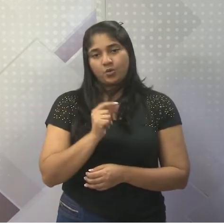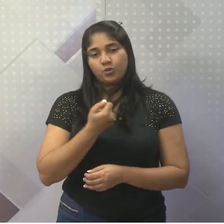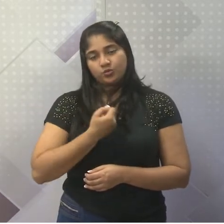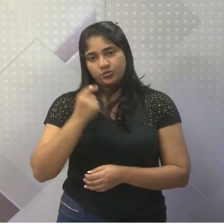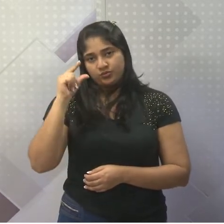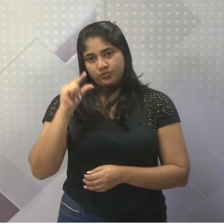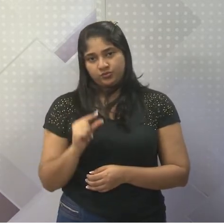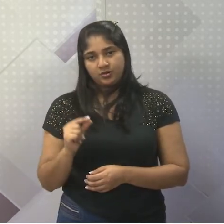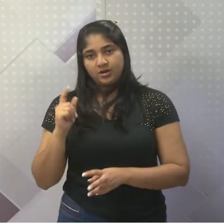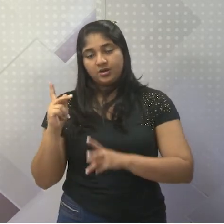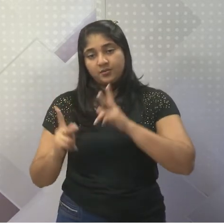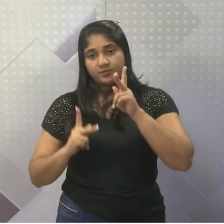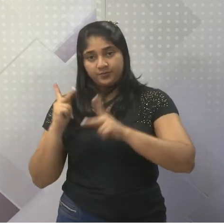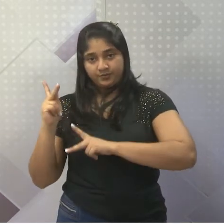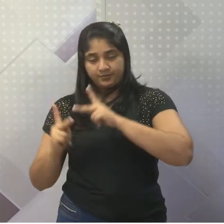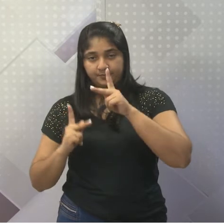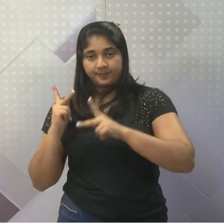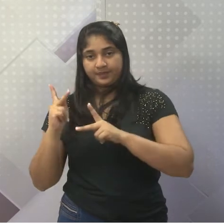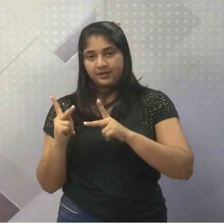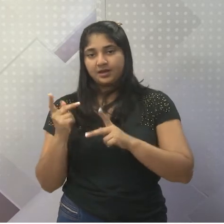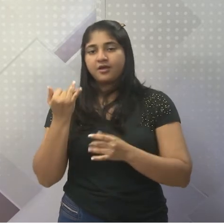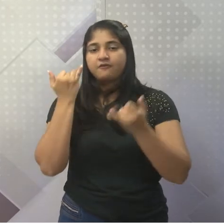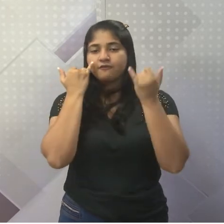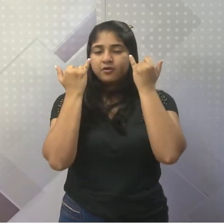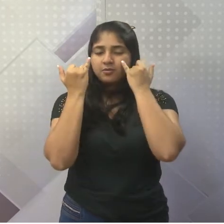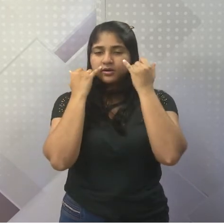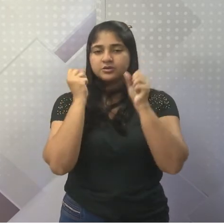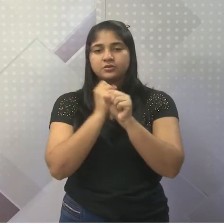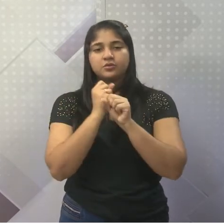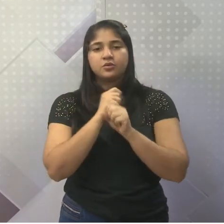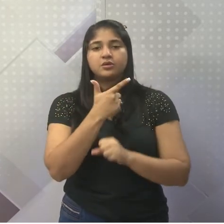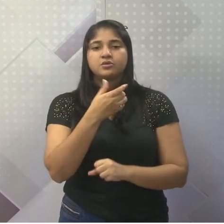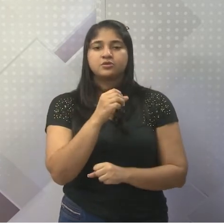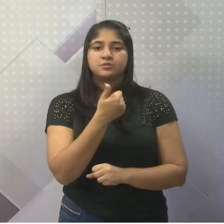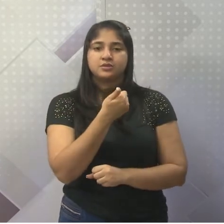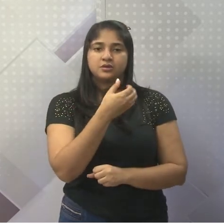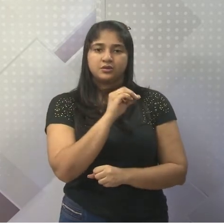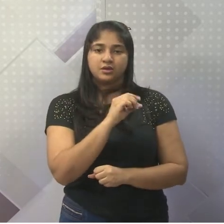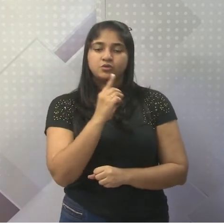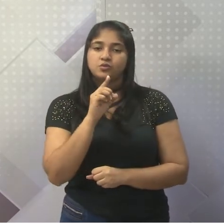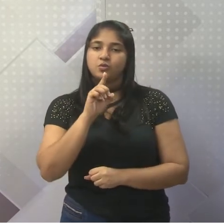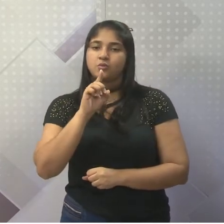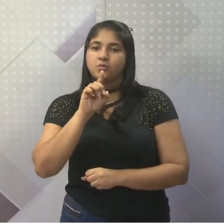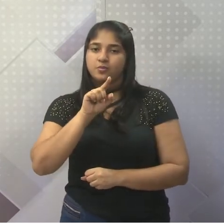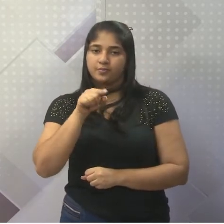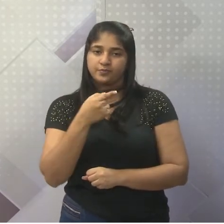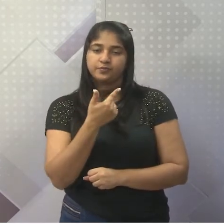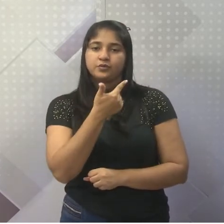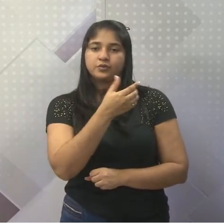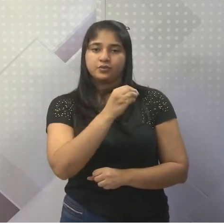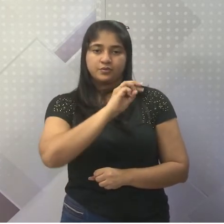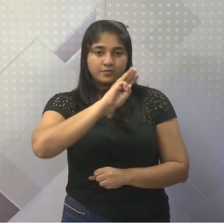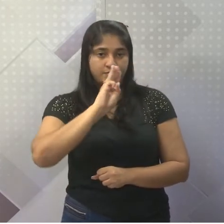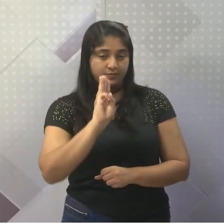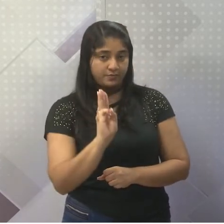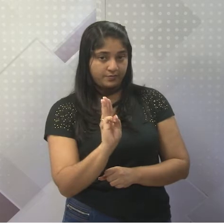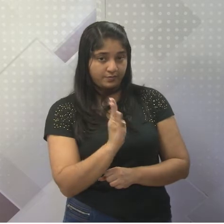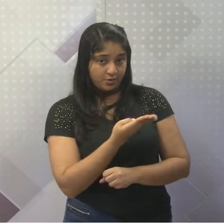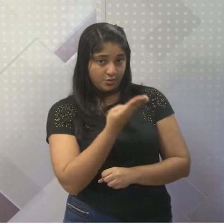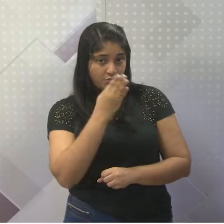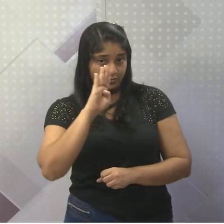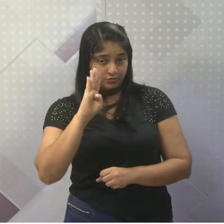população, aqui, das de 2010, é de 1 bilhão e 200 milhões de pessoas.